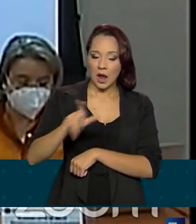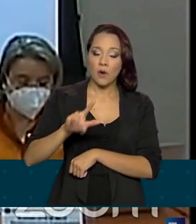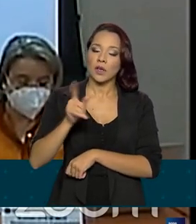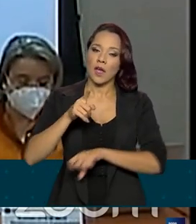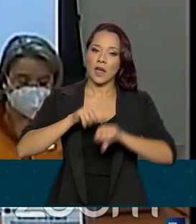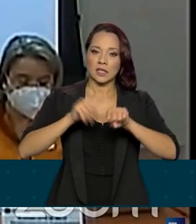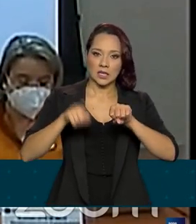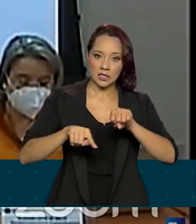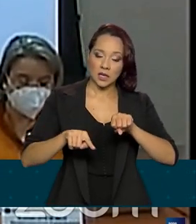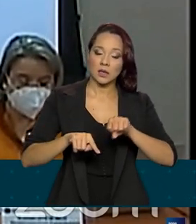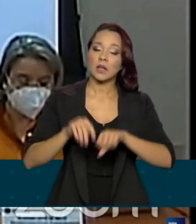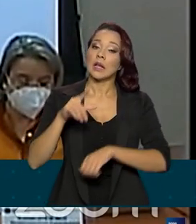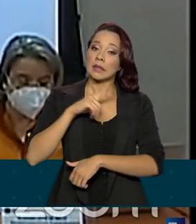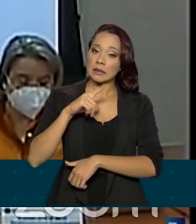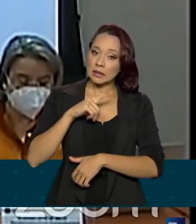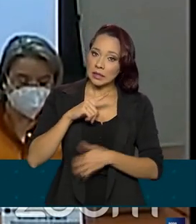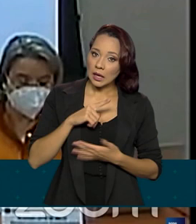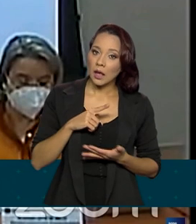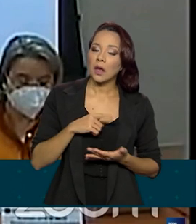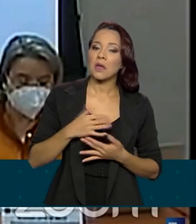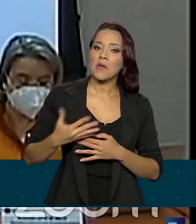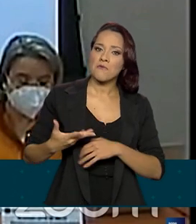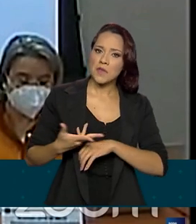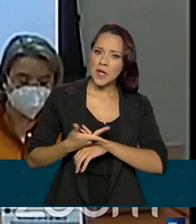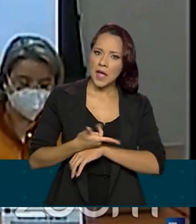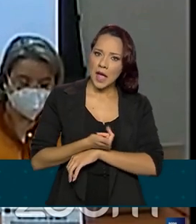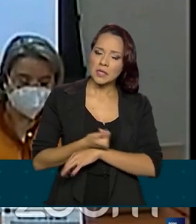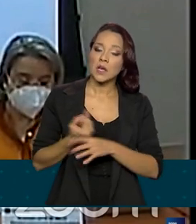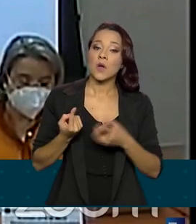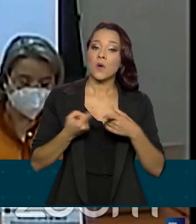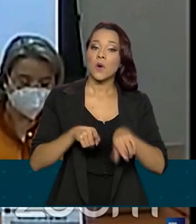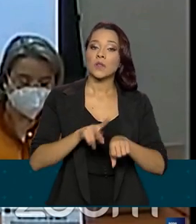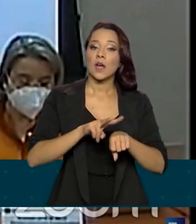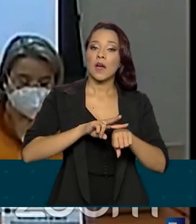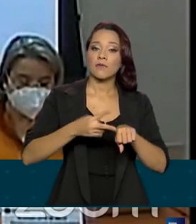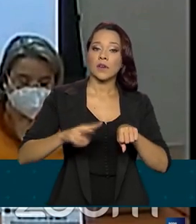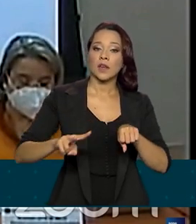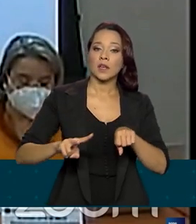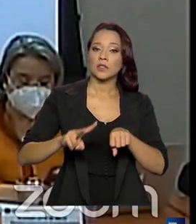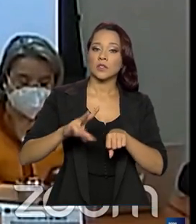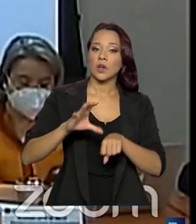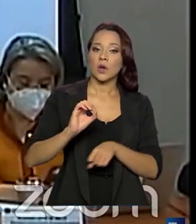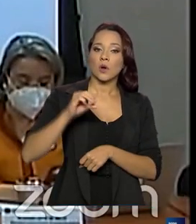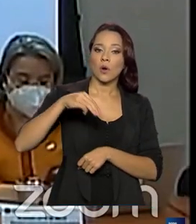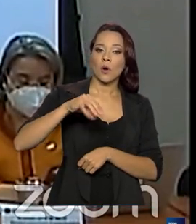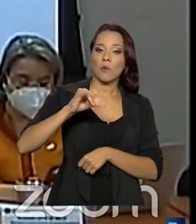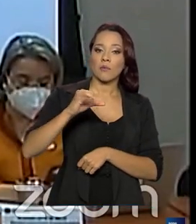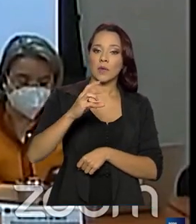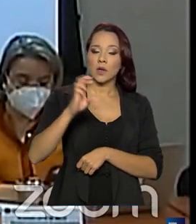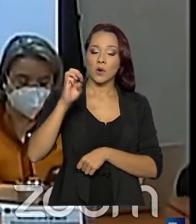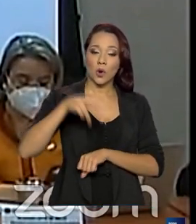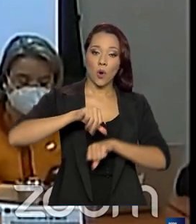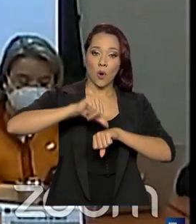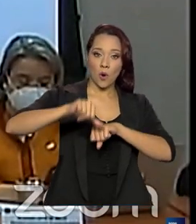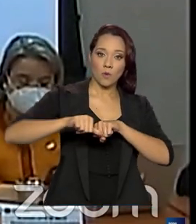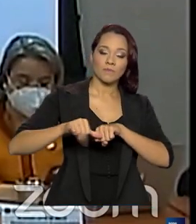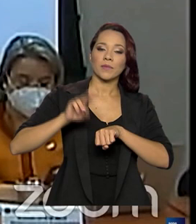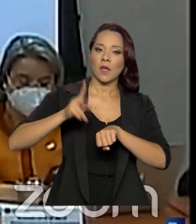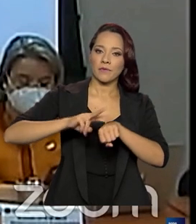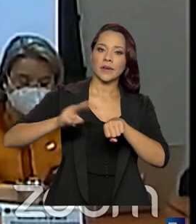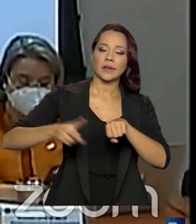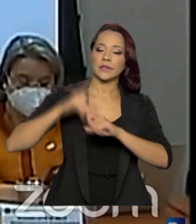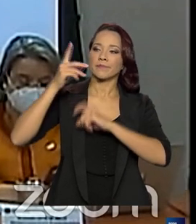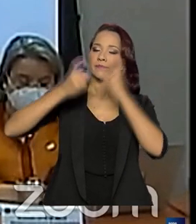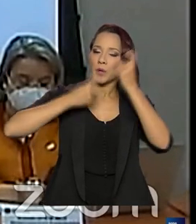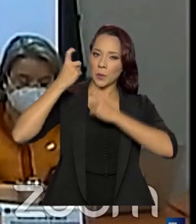AstraZeneca, elas têm eficácia contra a variante Ômicron, que é uma variante